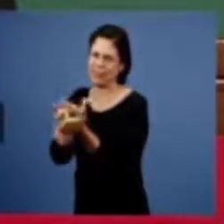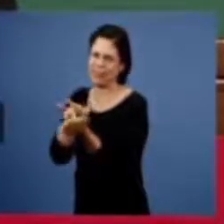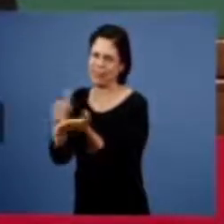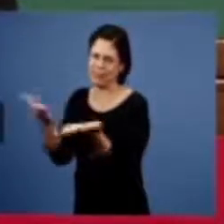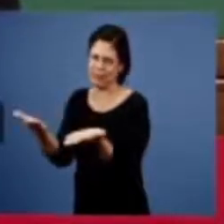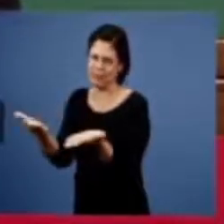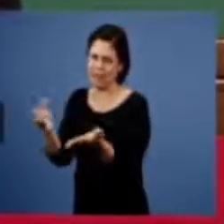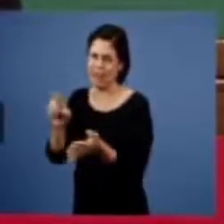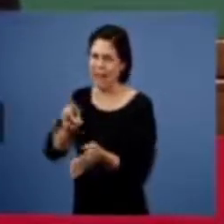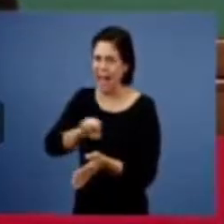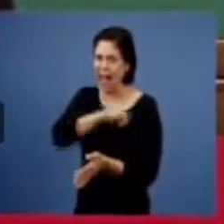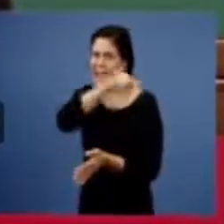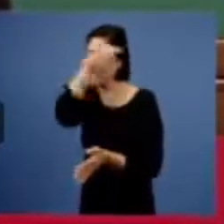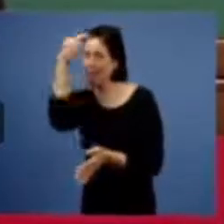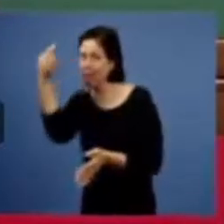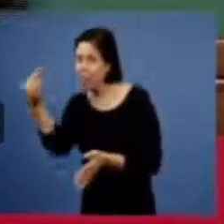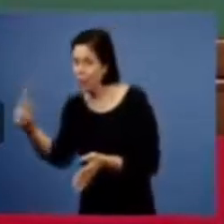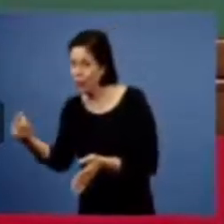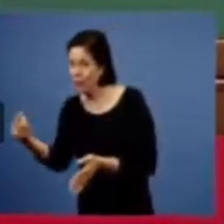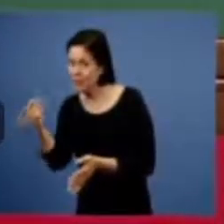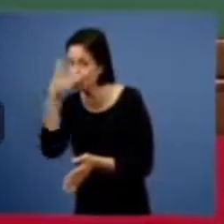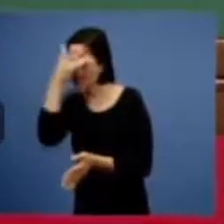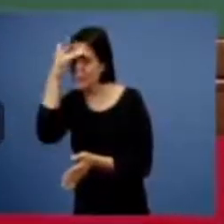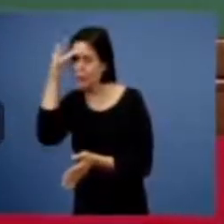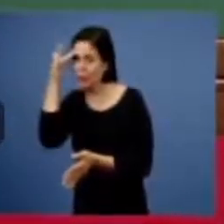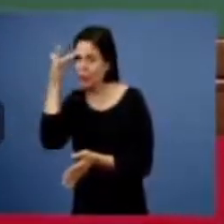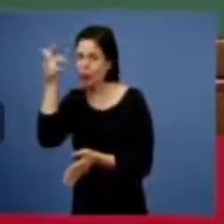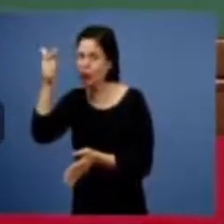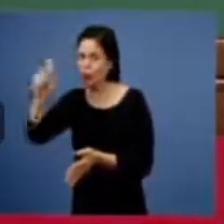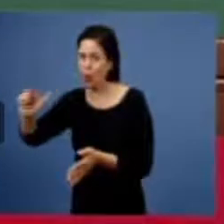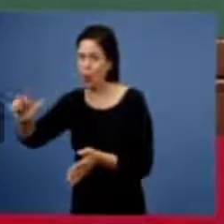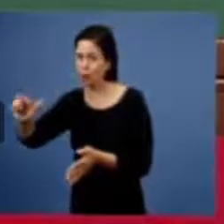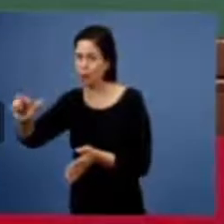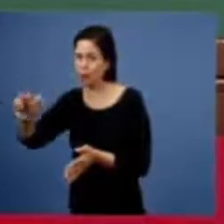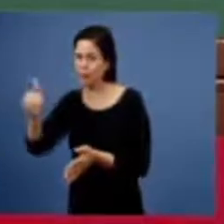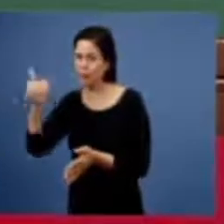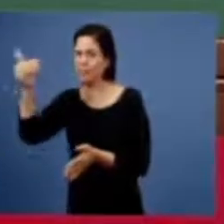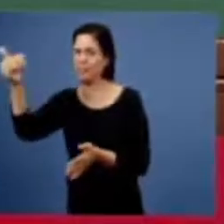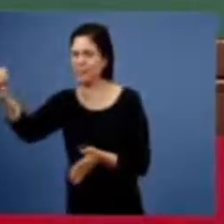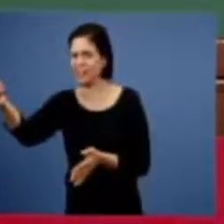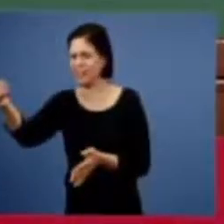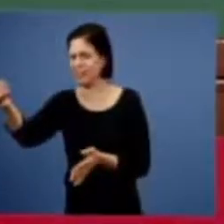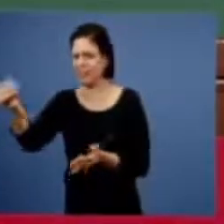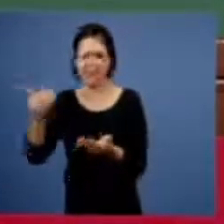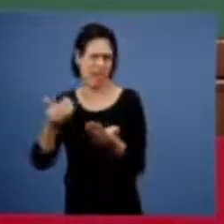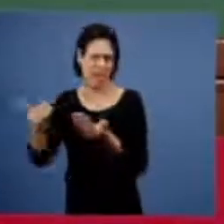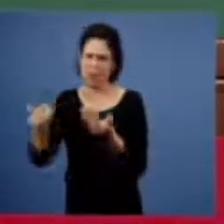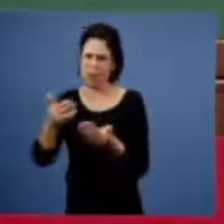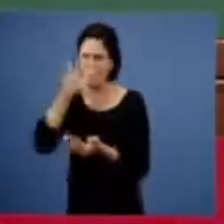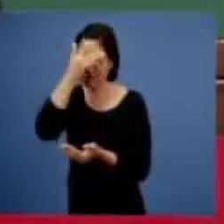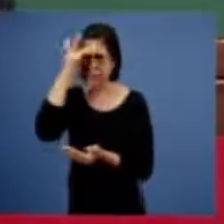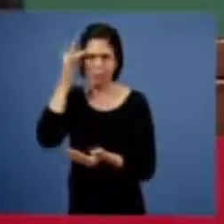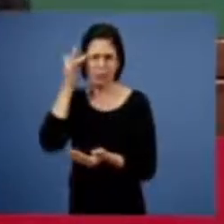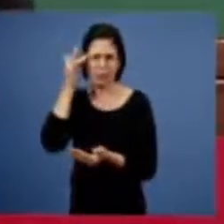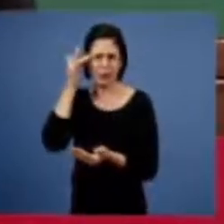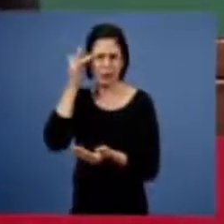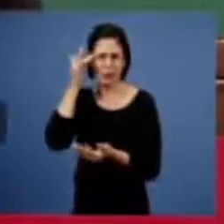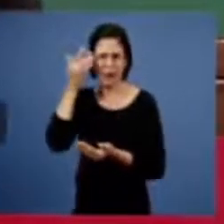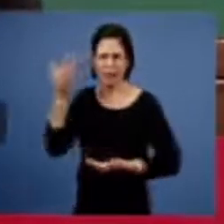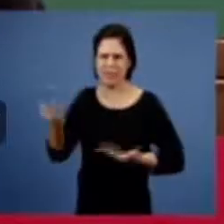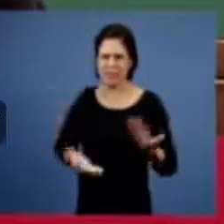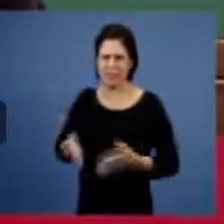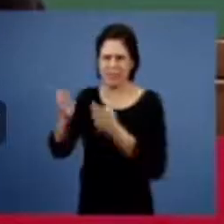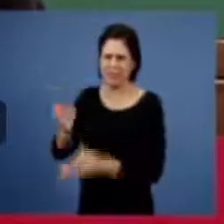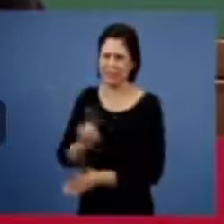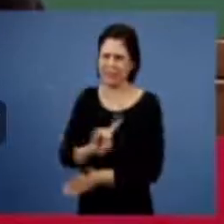nasce dessa igreja nasce morto está lá pode pegar as casas que estão lá na frente o que nasce